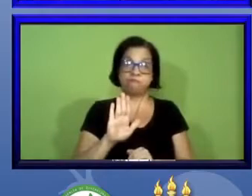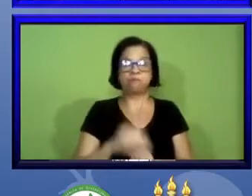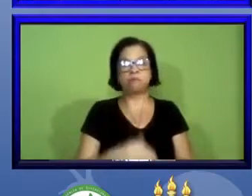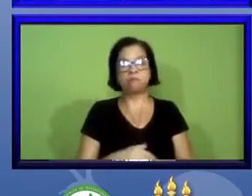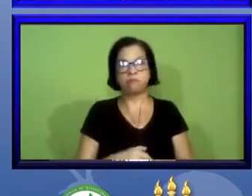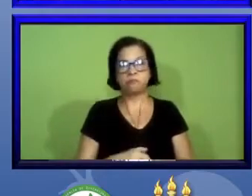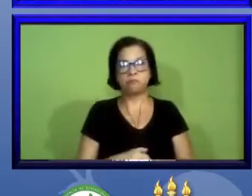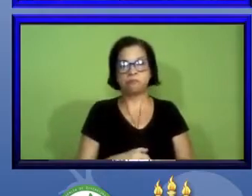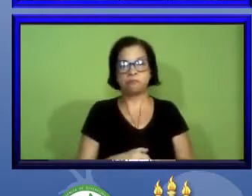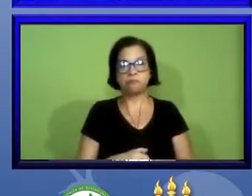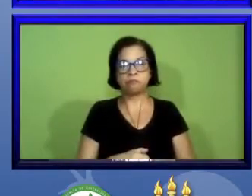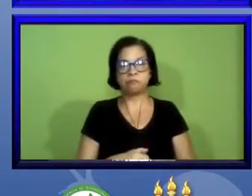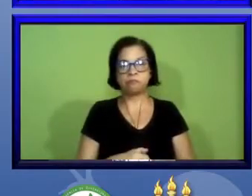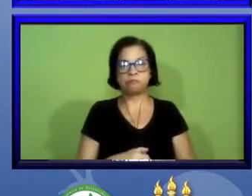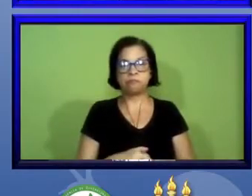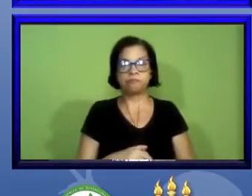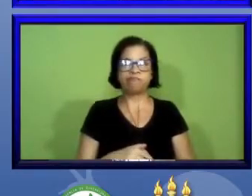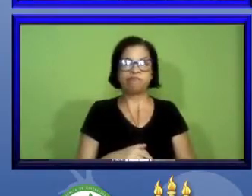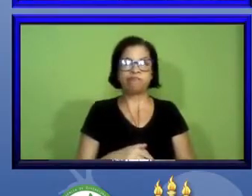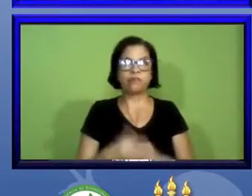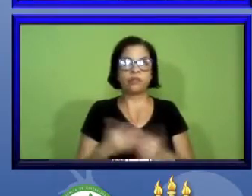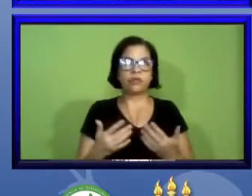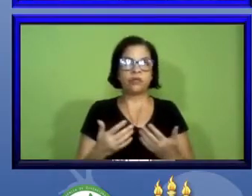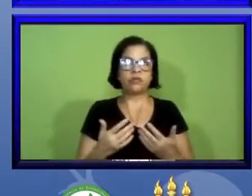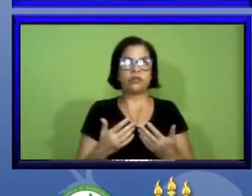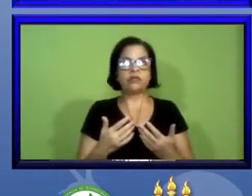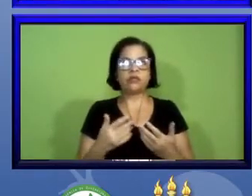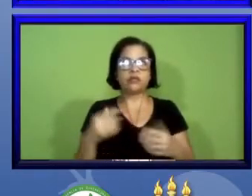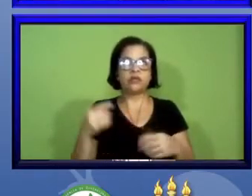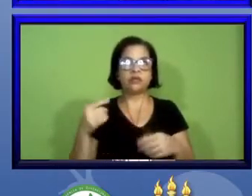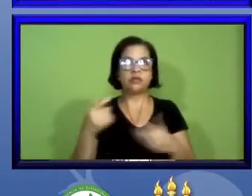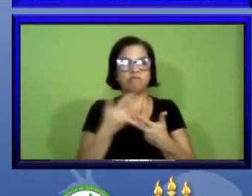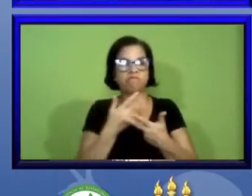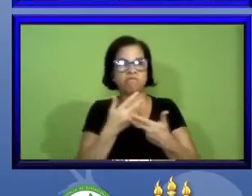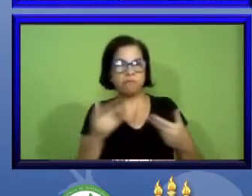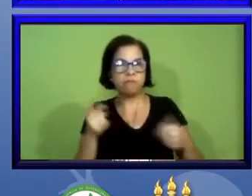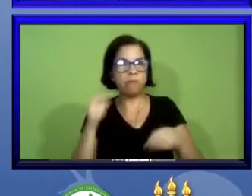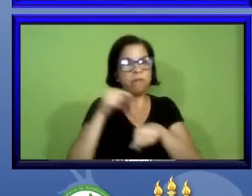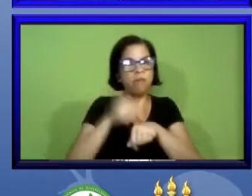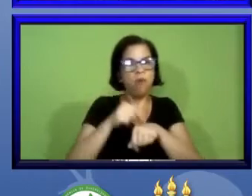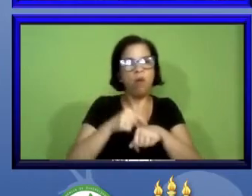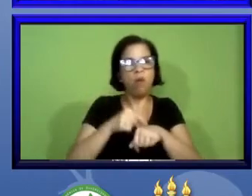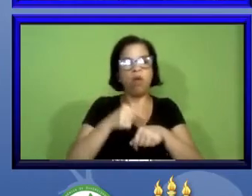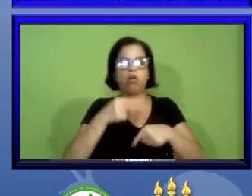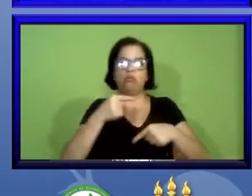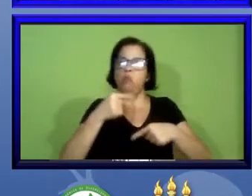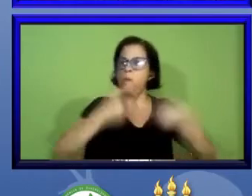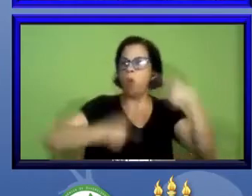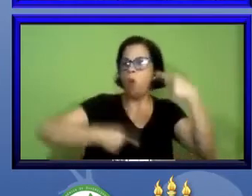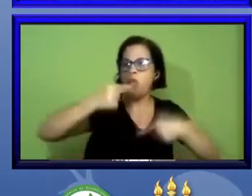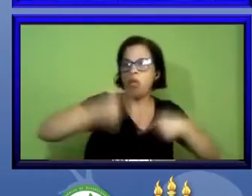nas condições políticas que nós estamos vivendo no momento